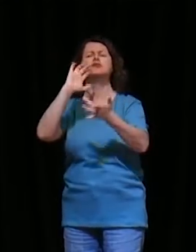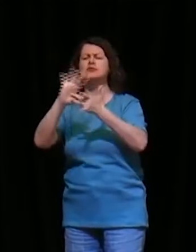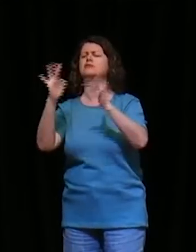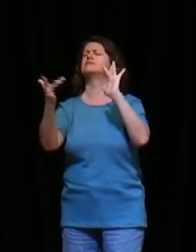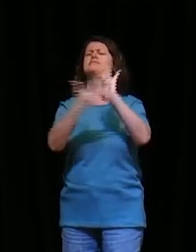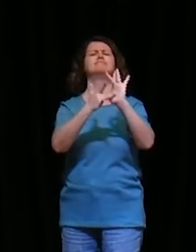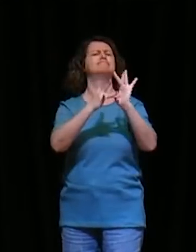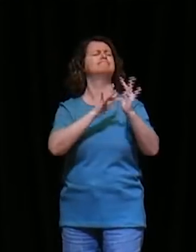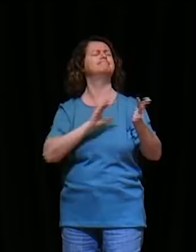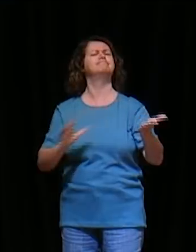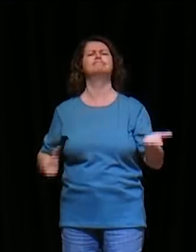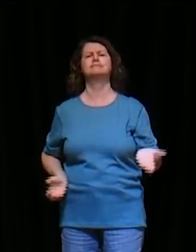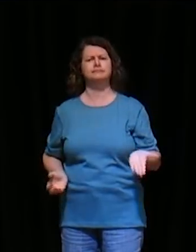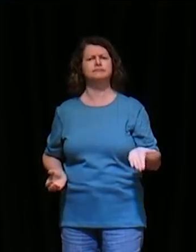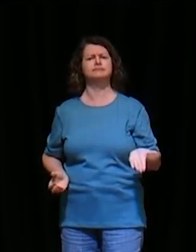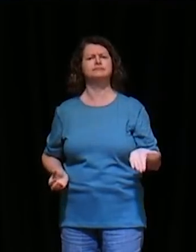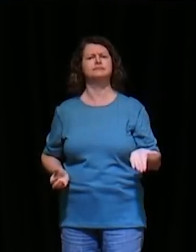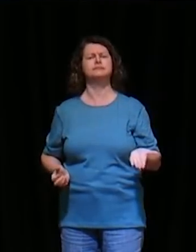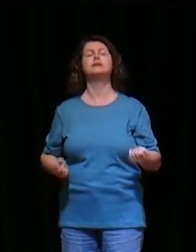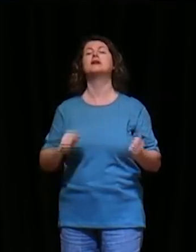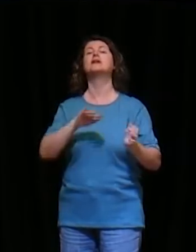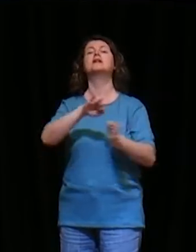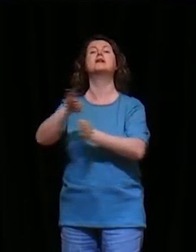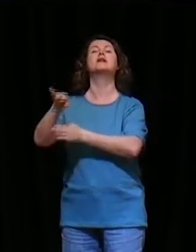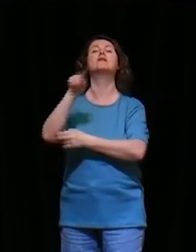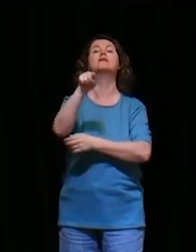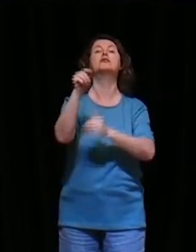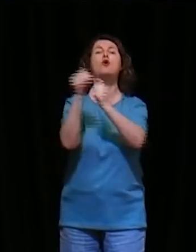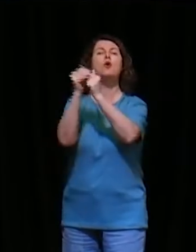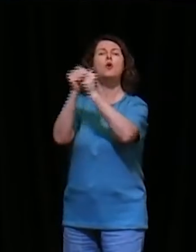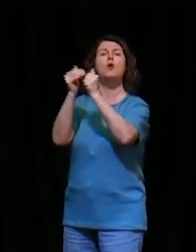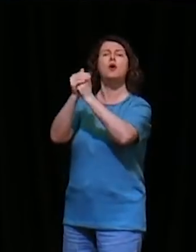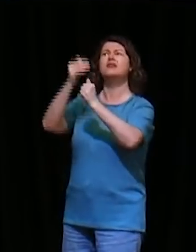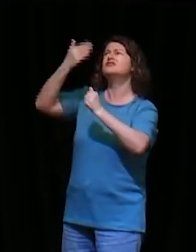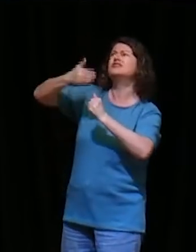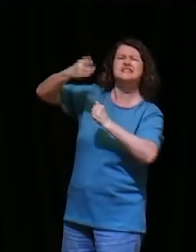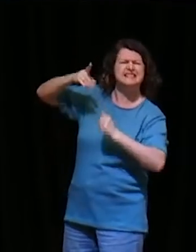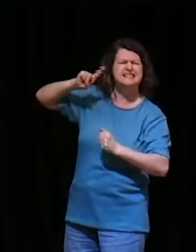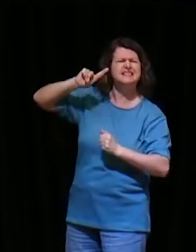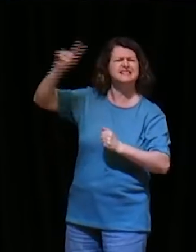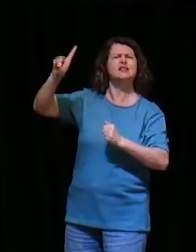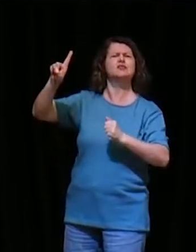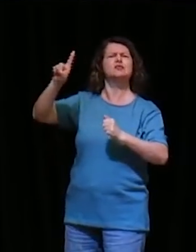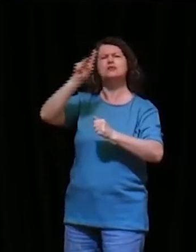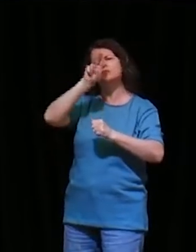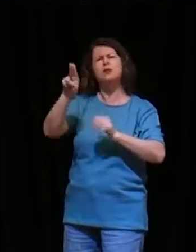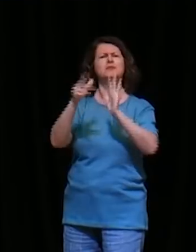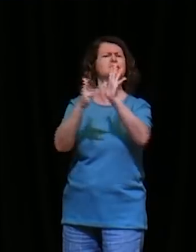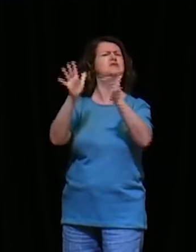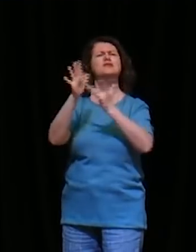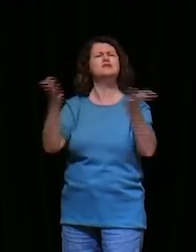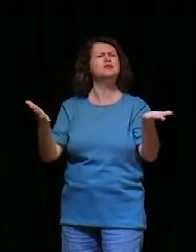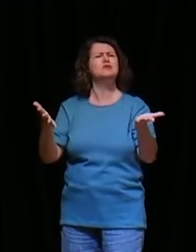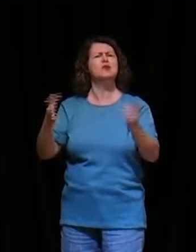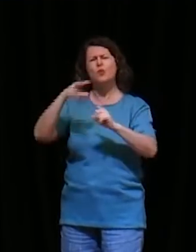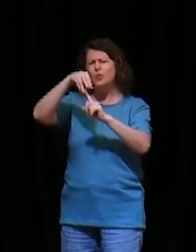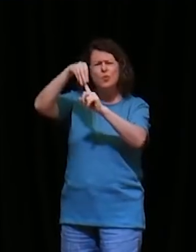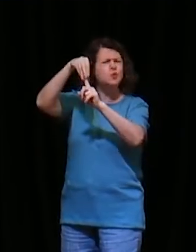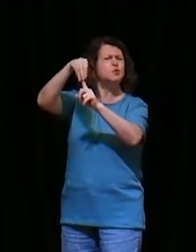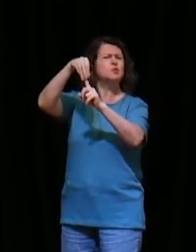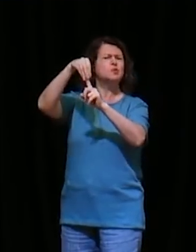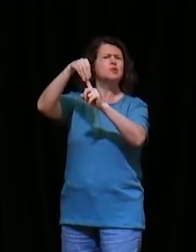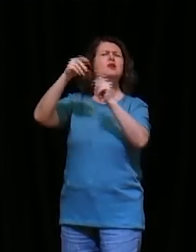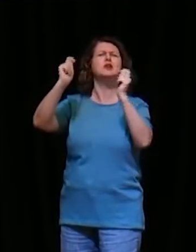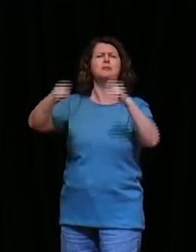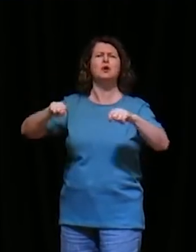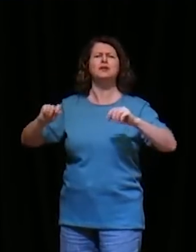Ore para Deus em nome de Jesus, porque há um só mediador, tem muita gente que pede para a pastora por mim,